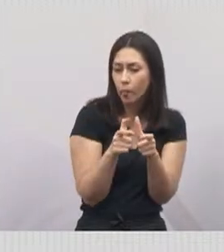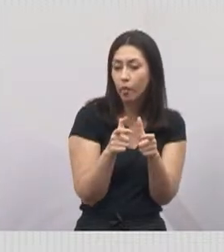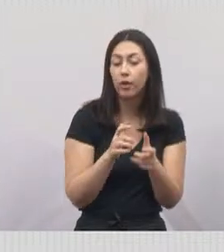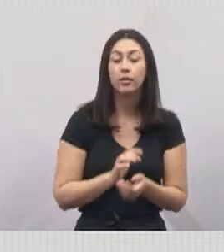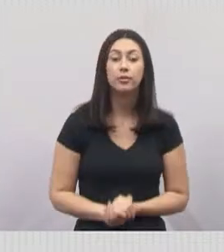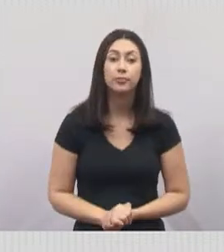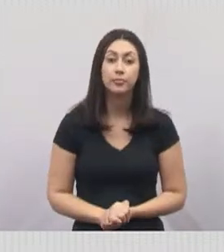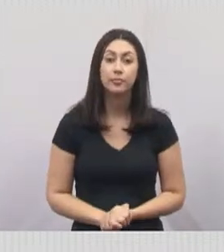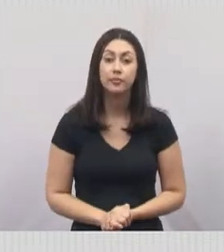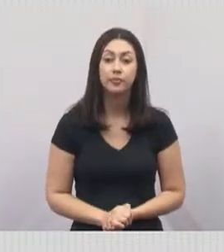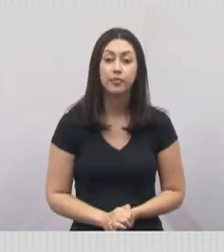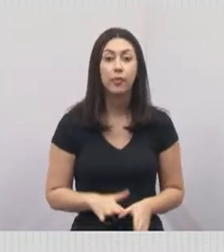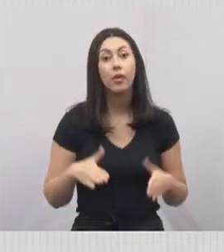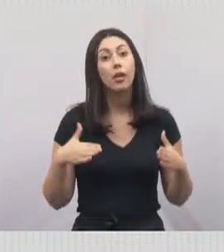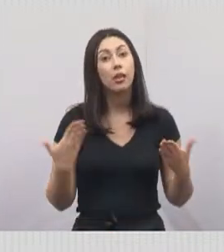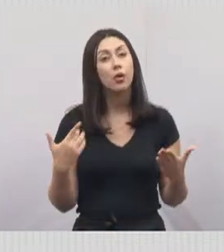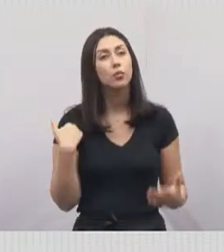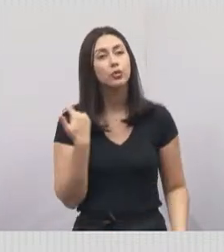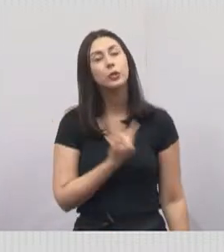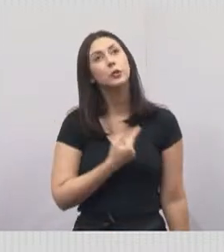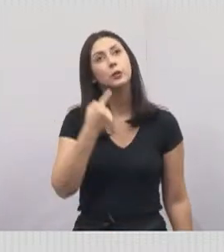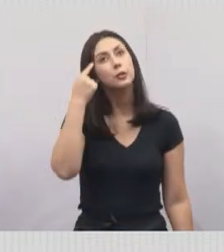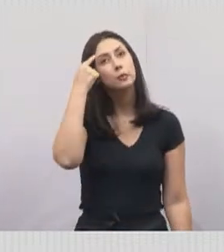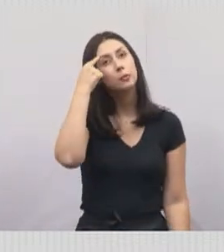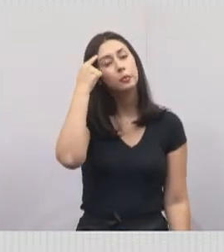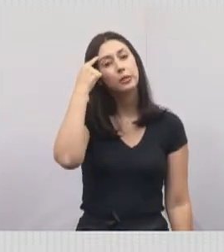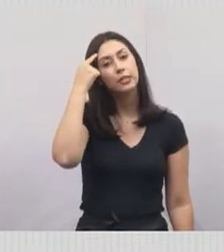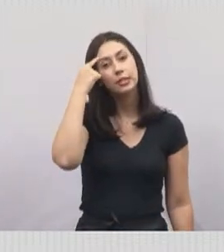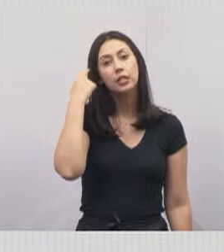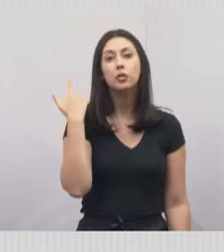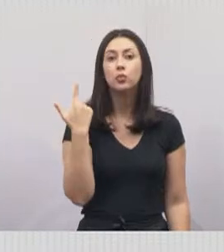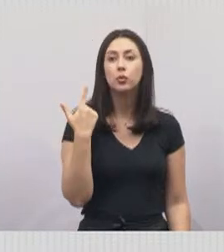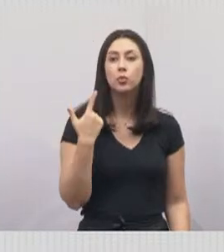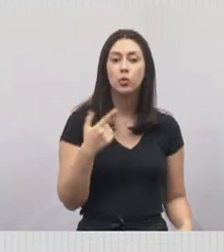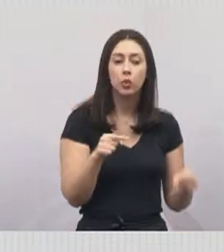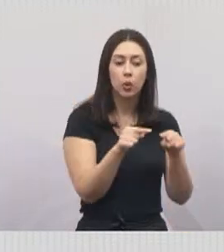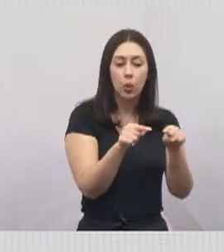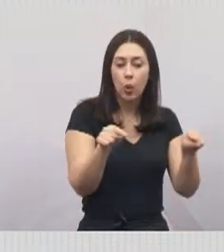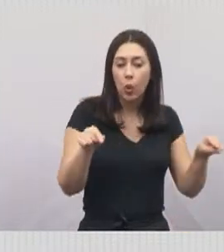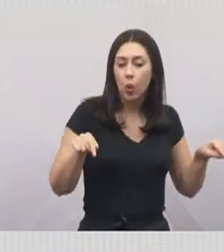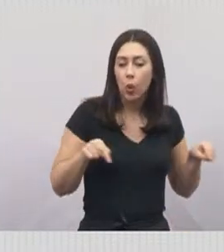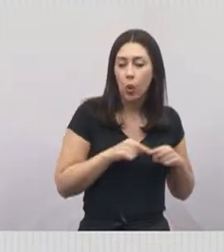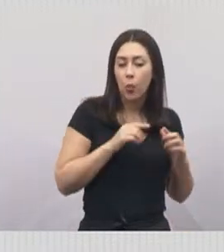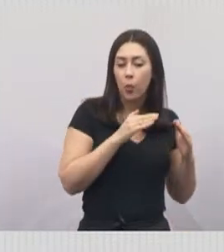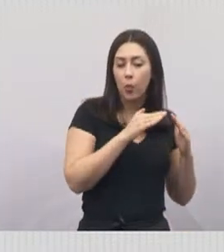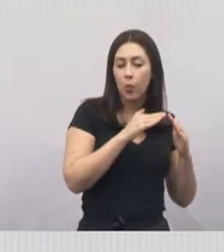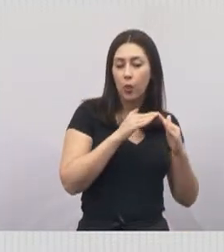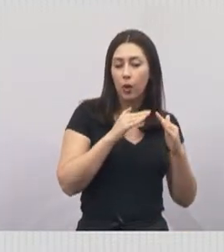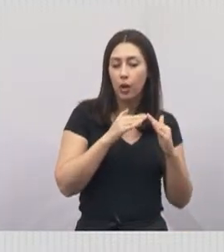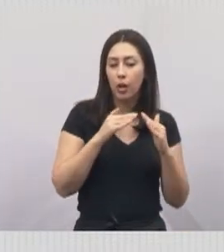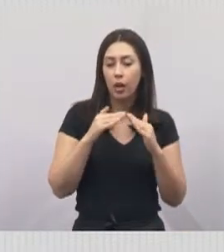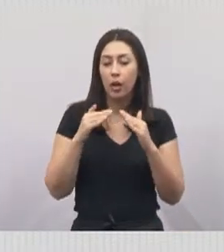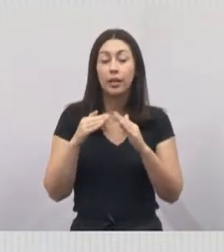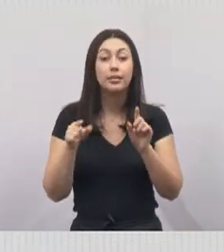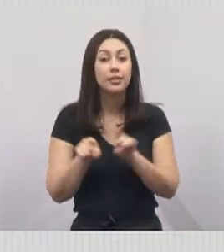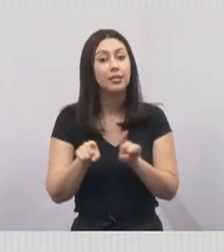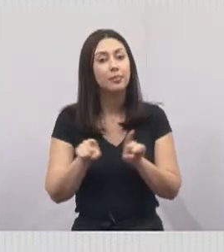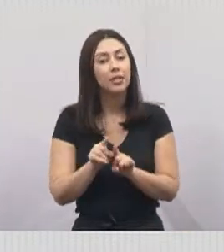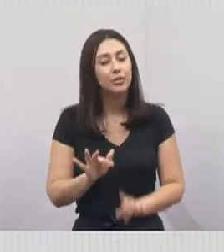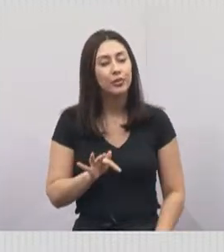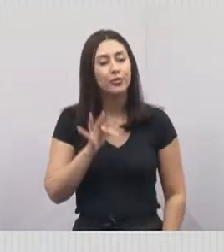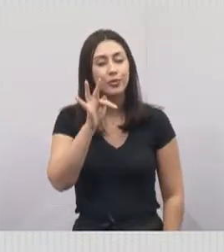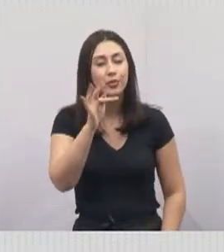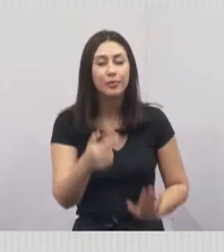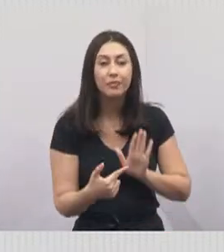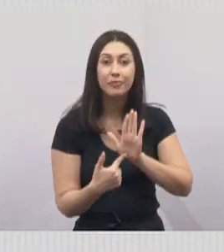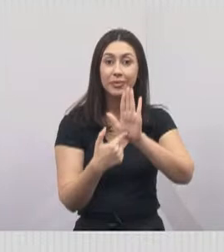Então, a gente está pensando a questão dos condomínios e vamos, em breve, apresentar